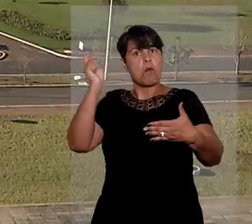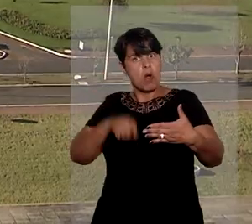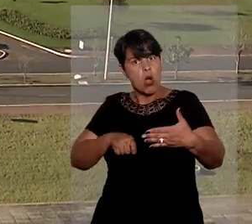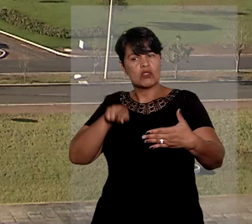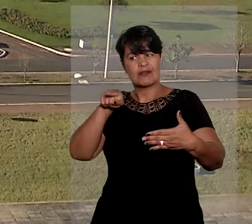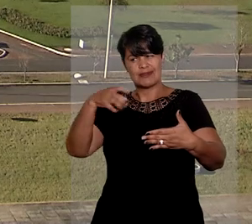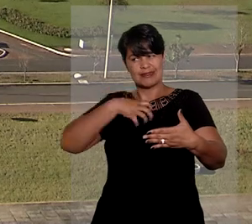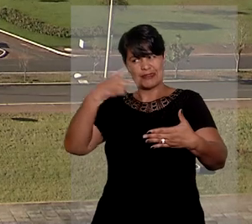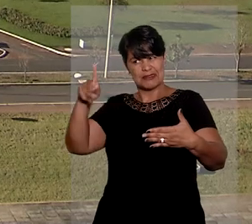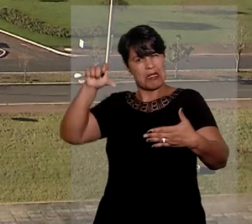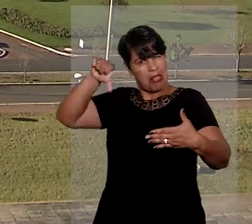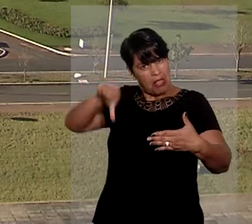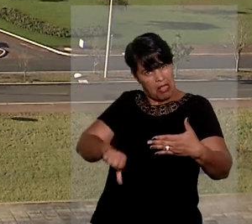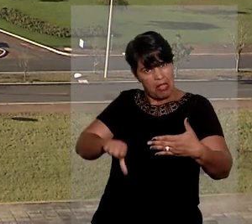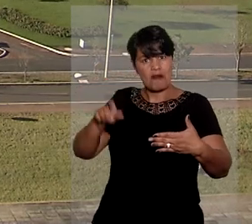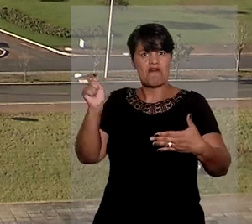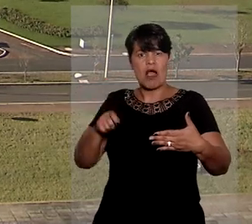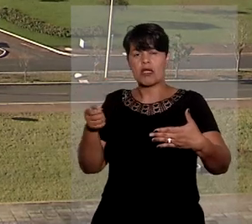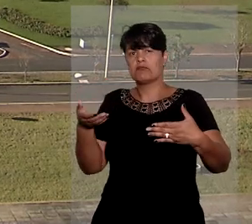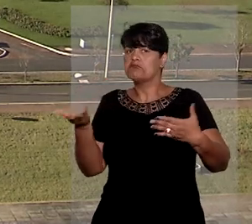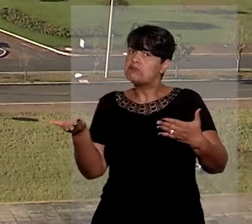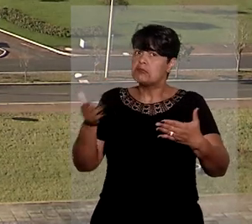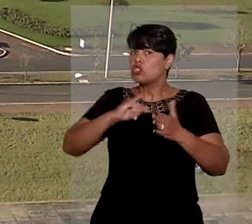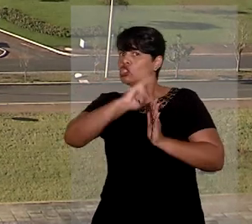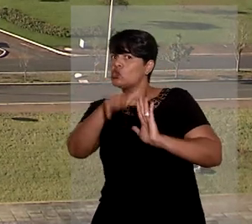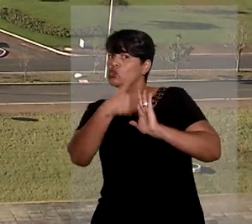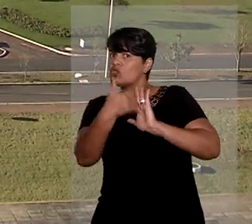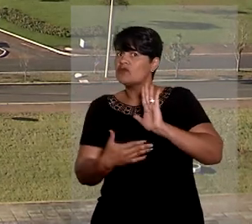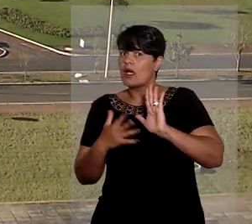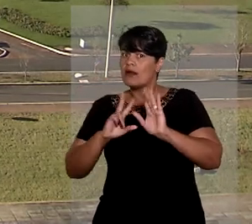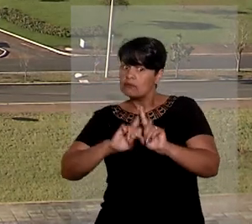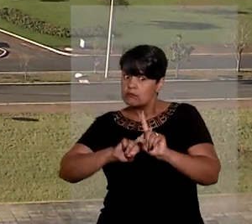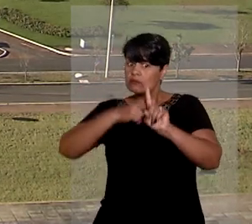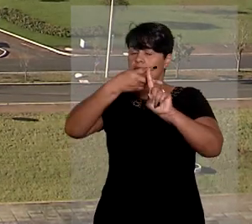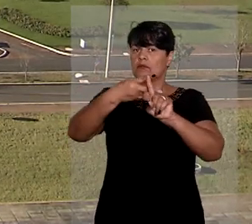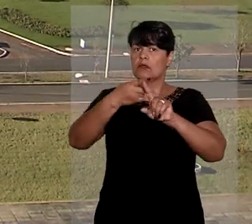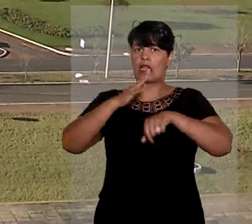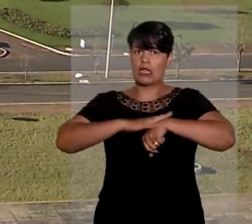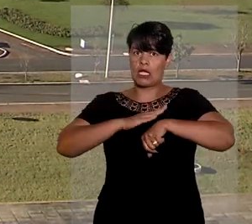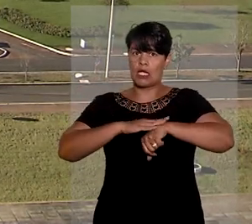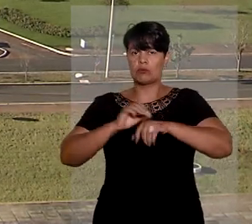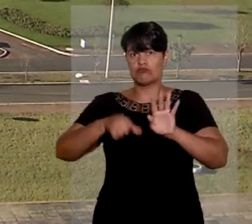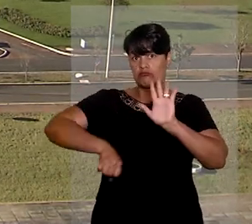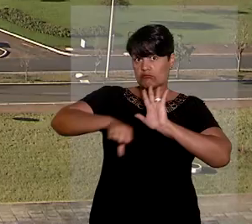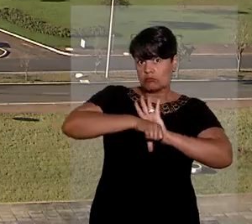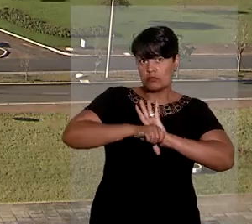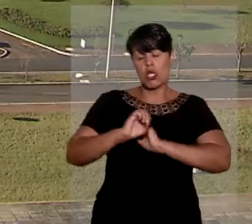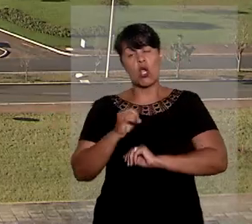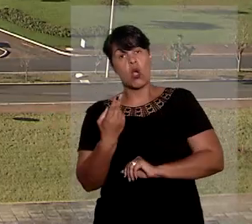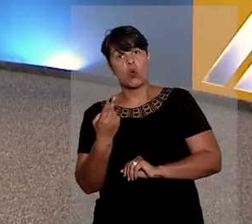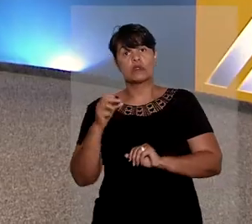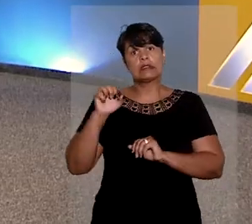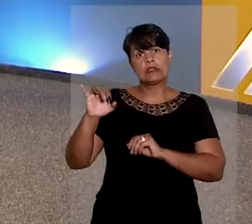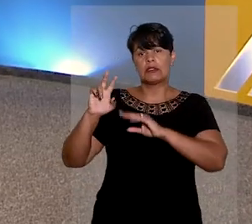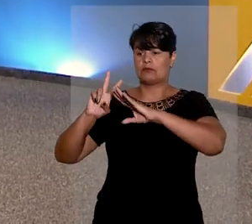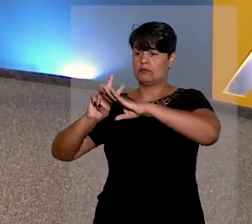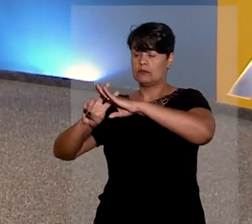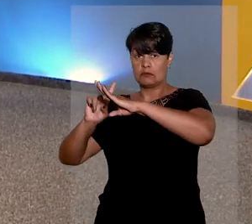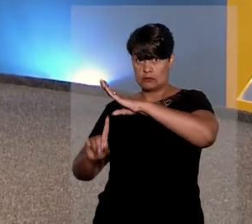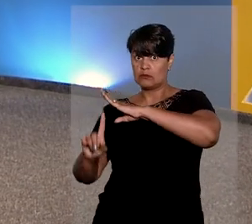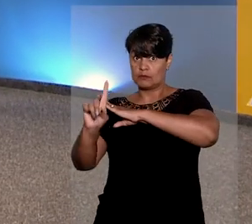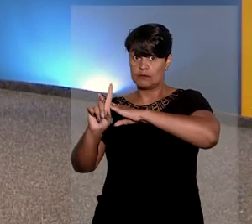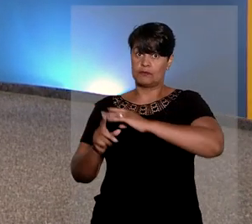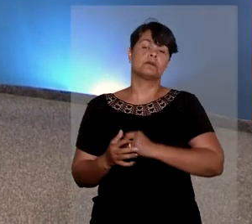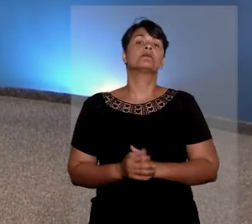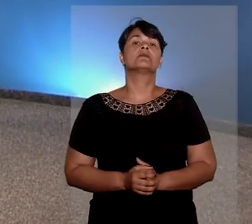antecedentes e servir de justificativa para o aumento da pena e a fixação do regime semiaberto. Agora